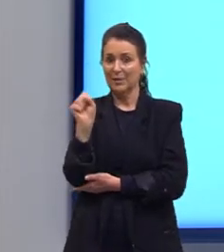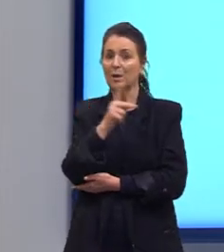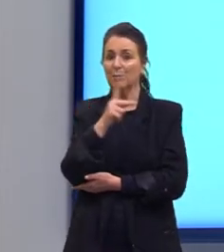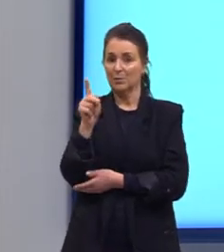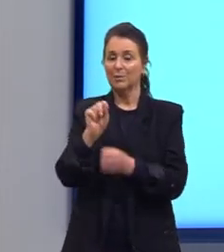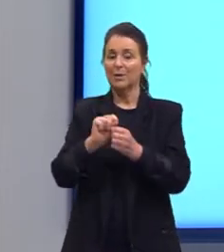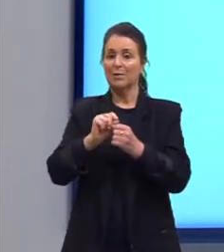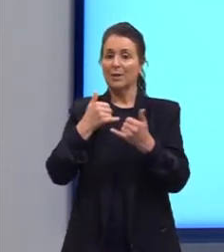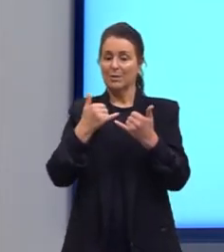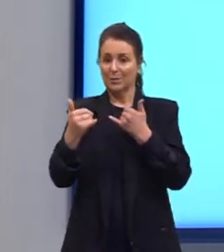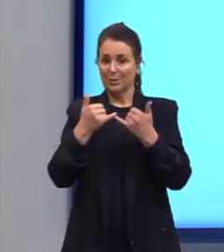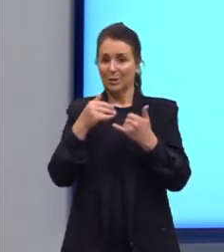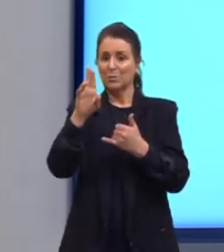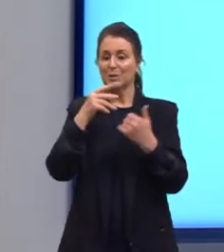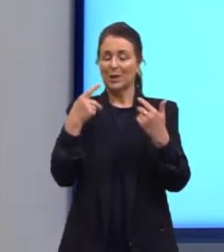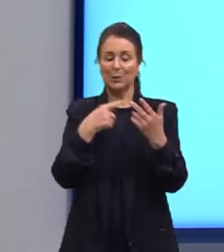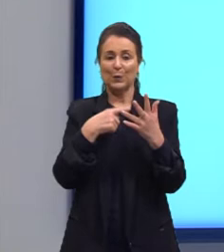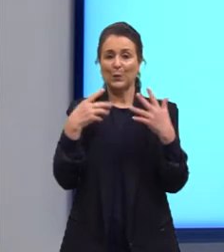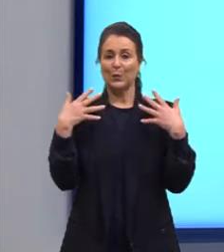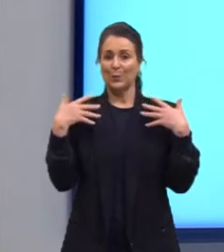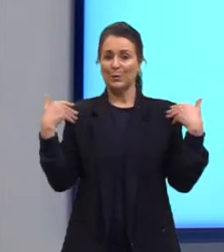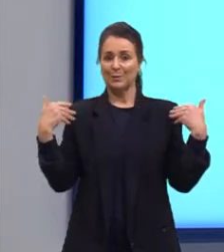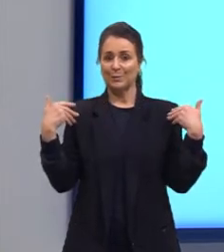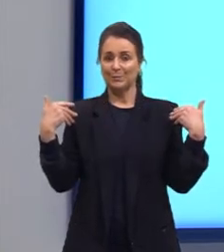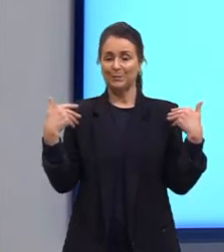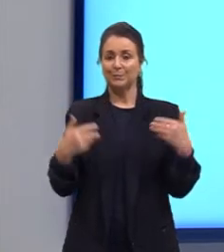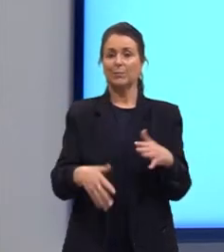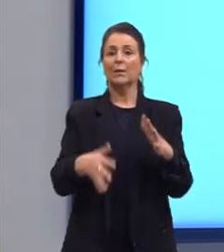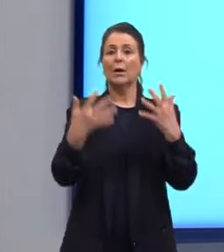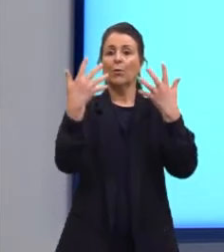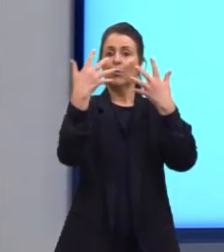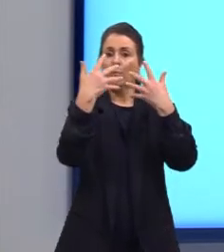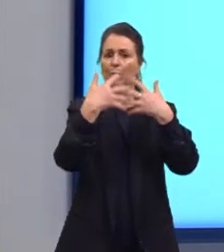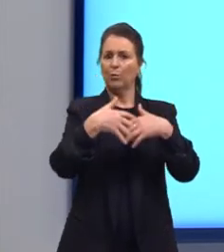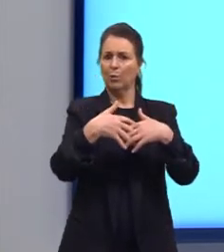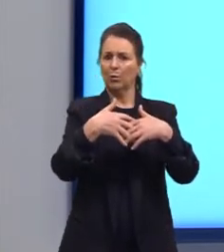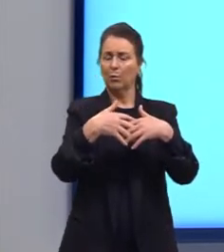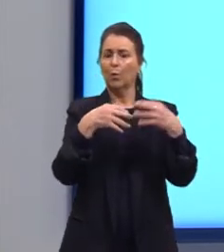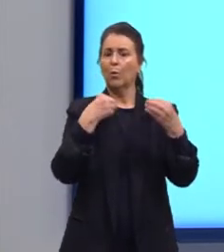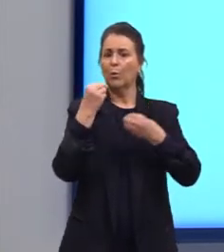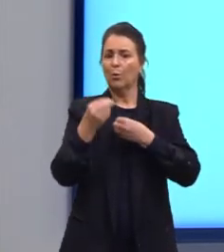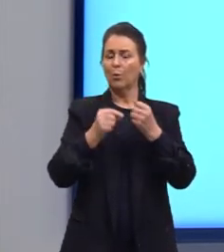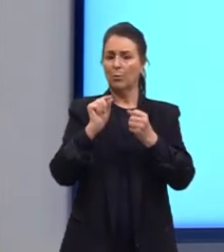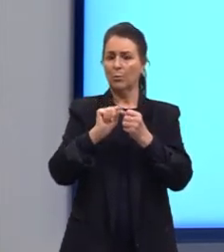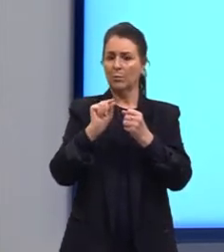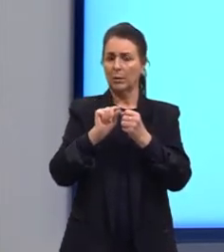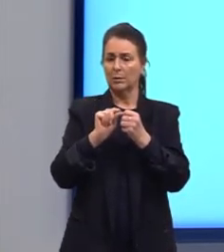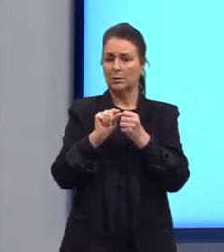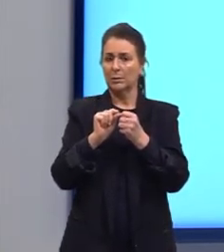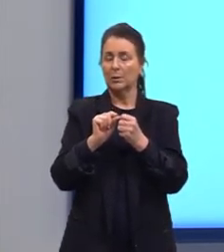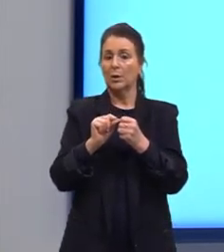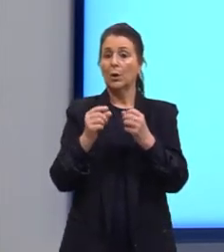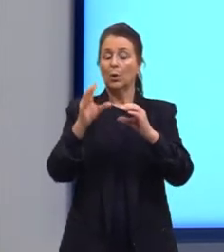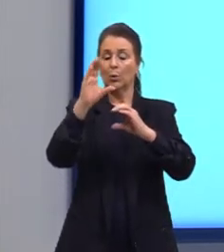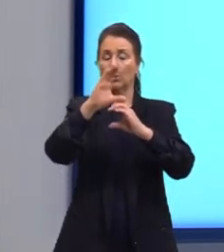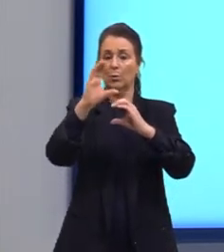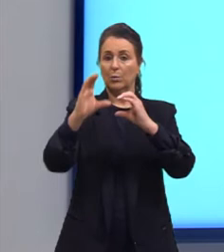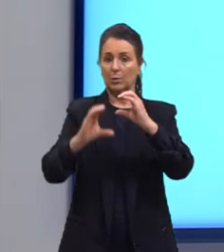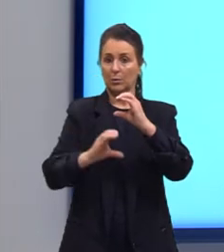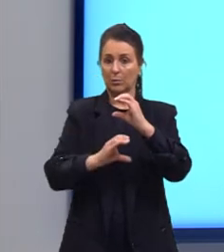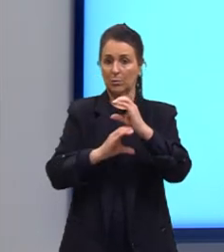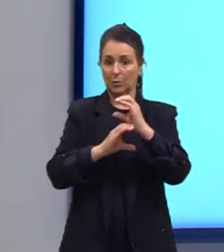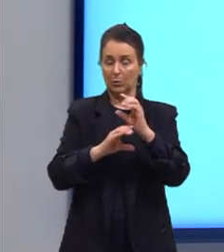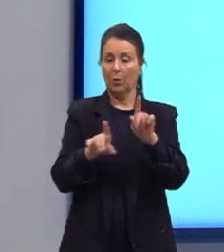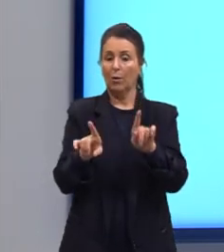Bom, como que seria a isomeria plana de função ou funcional? Neste caso, é quando esses compostos, que têm a